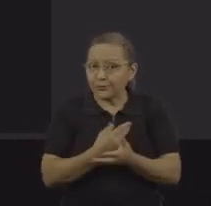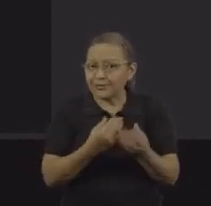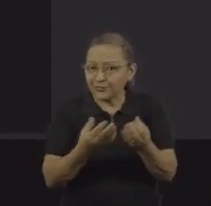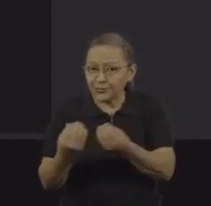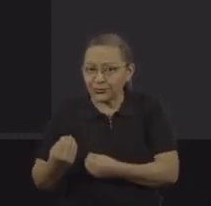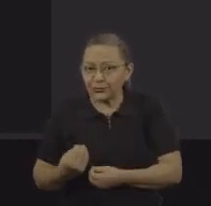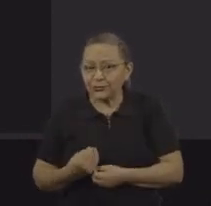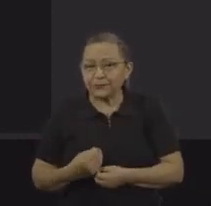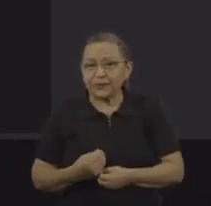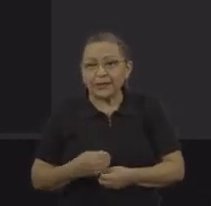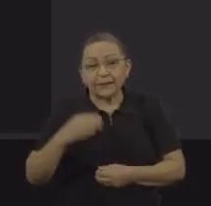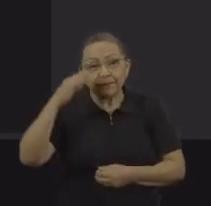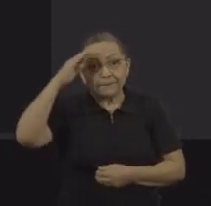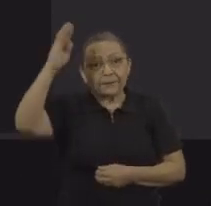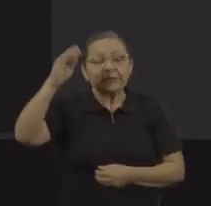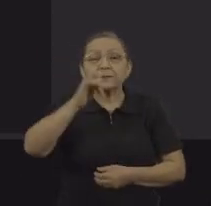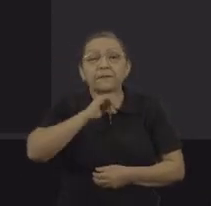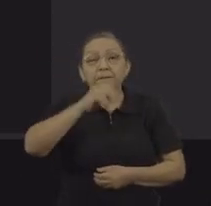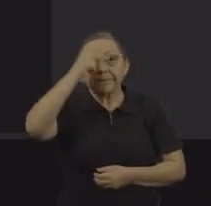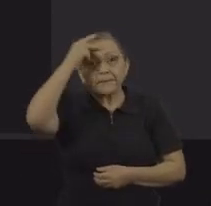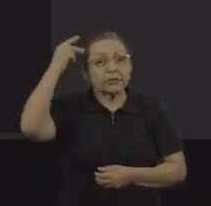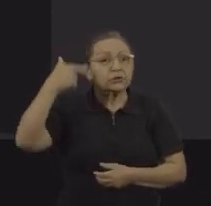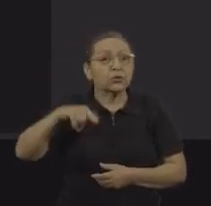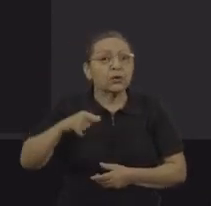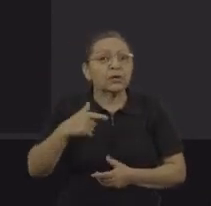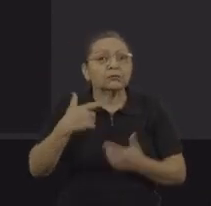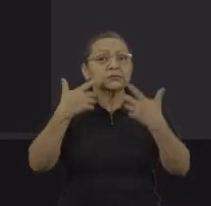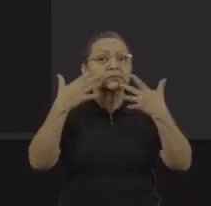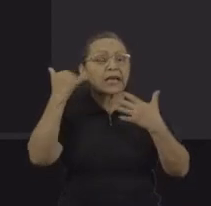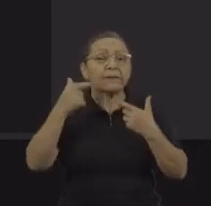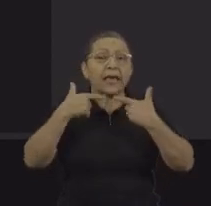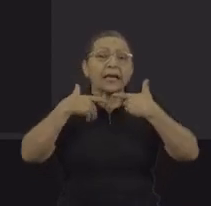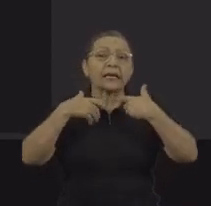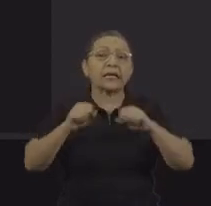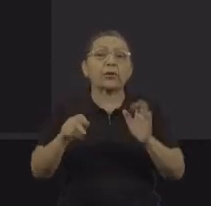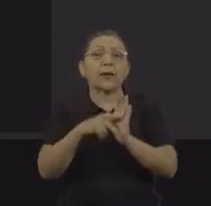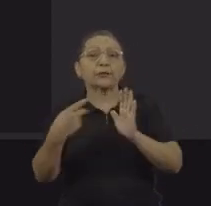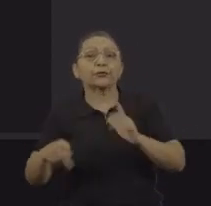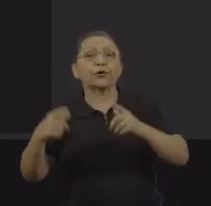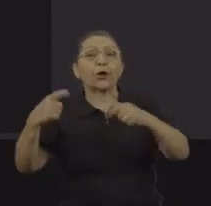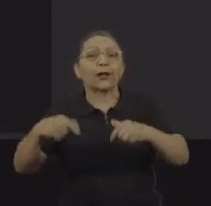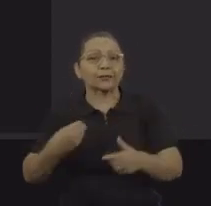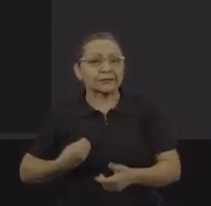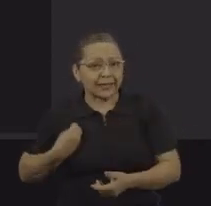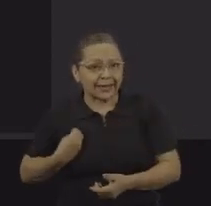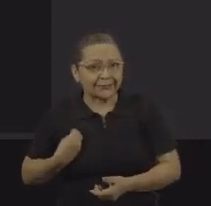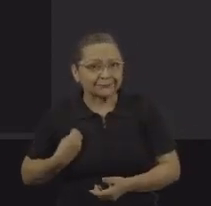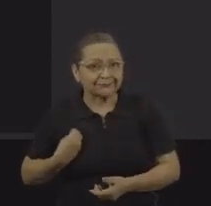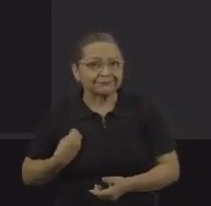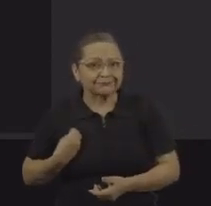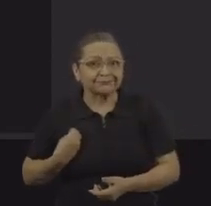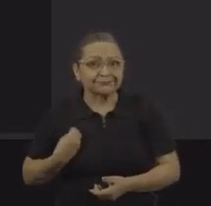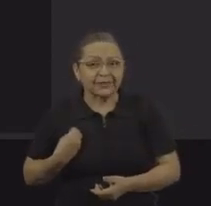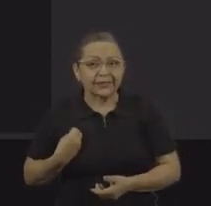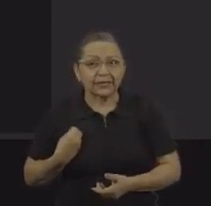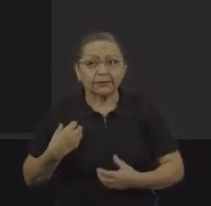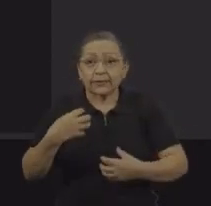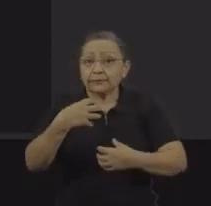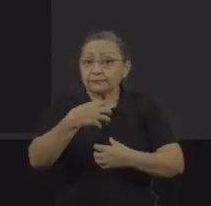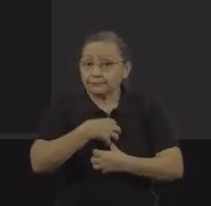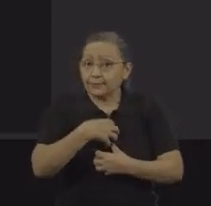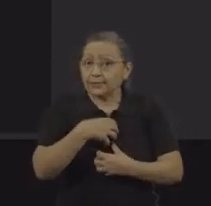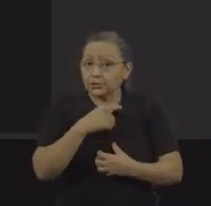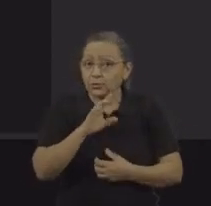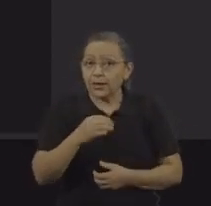principalmente imigrantes que não sabem falar a língua do local de destino, que não tem uma rede de proteção, e aí a questão da assistência social é super